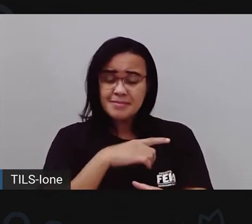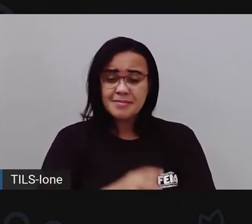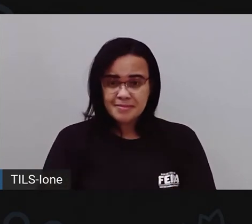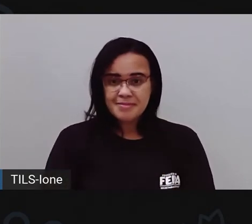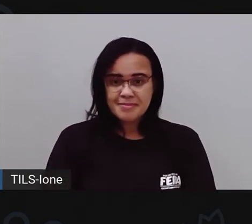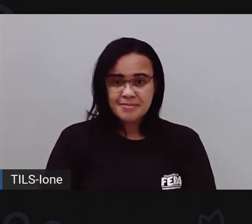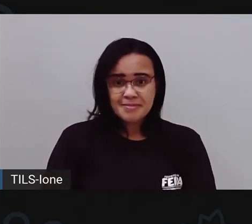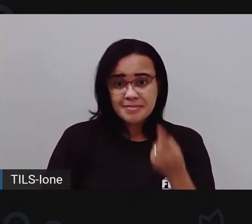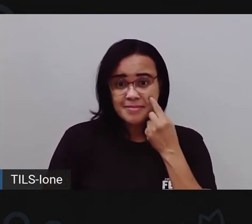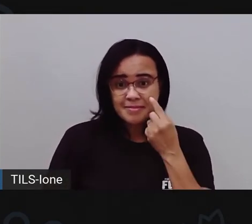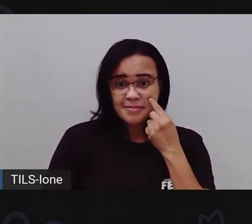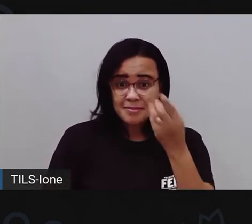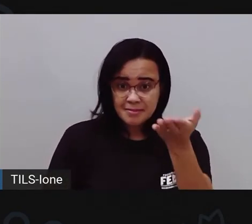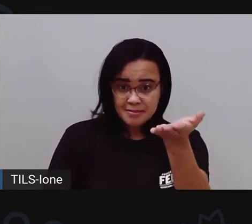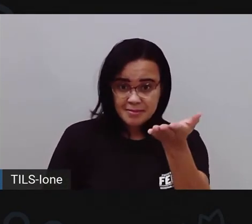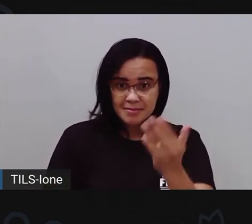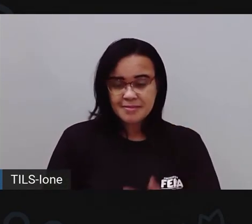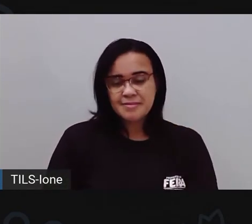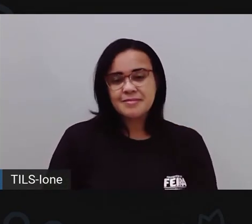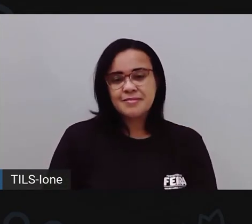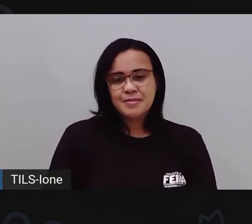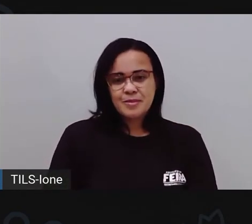Pró projetar pra vocês.